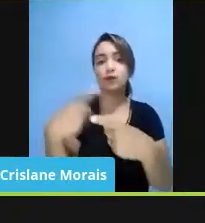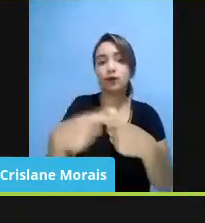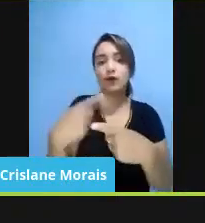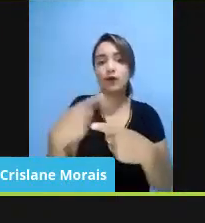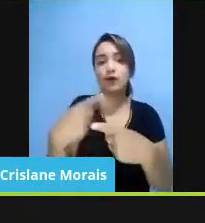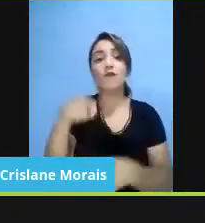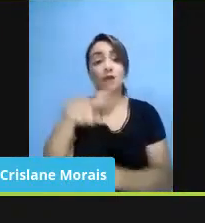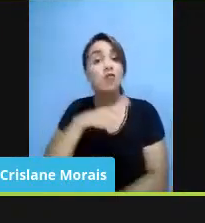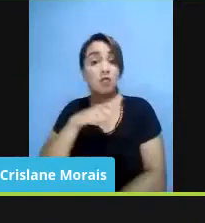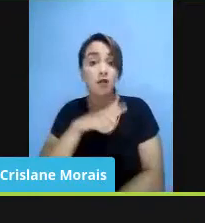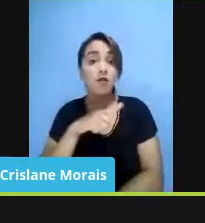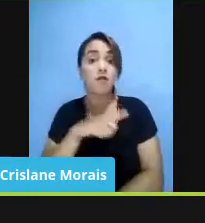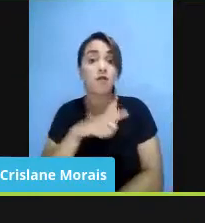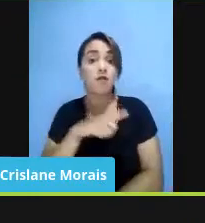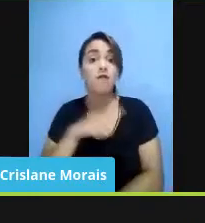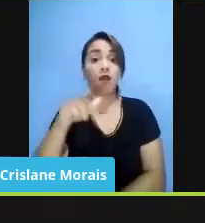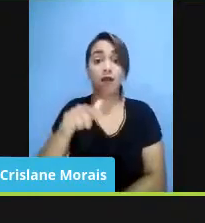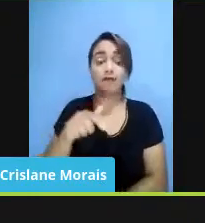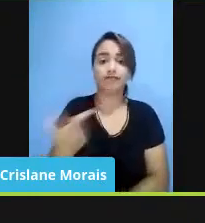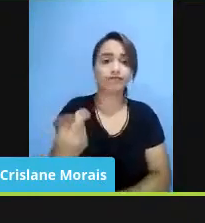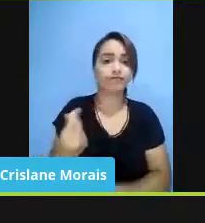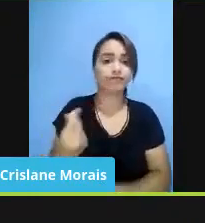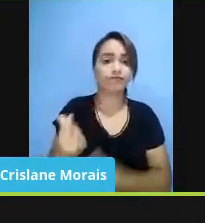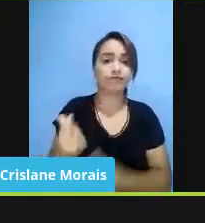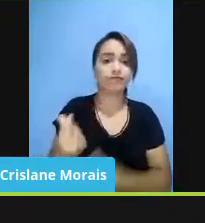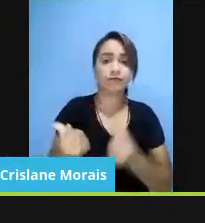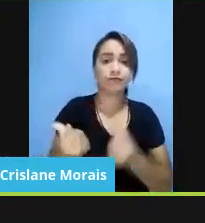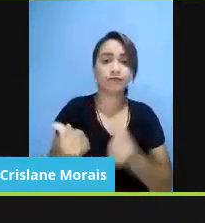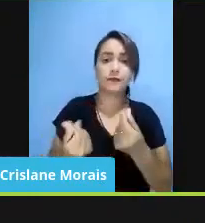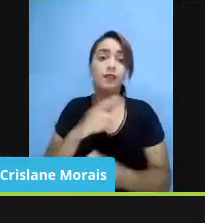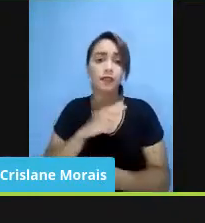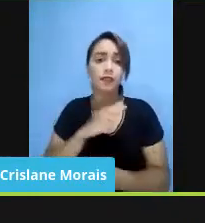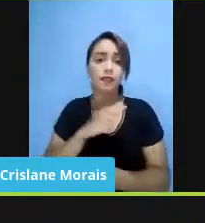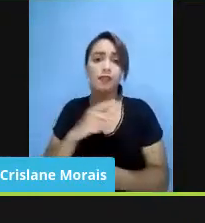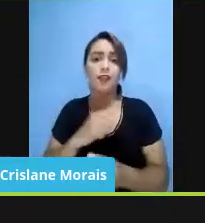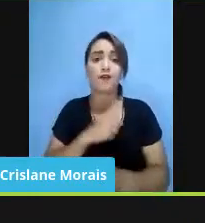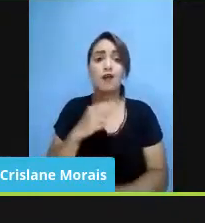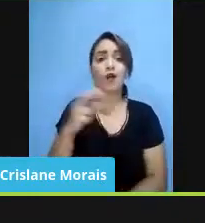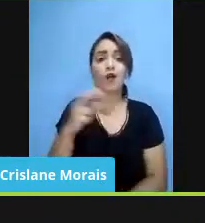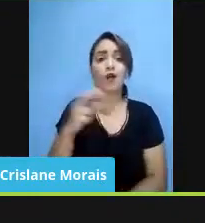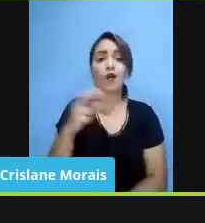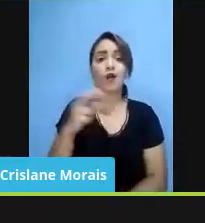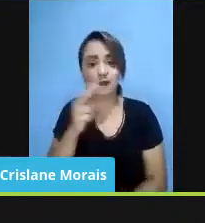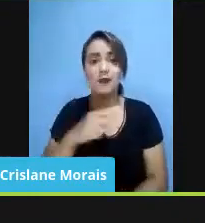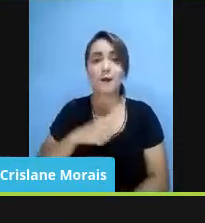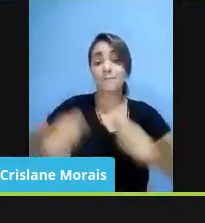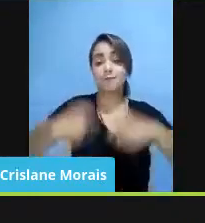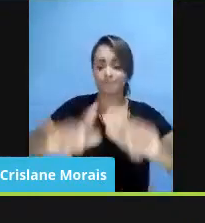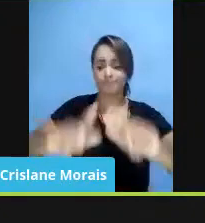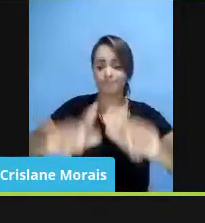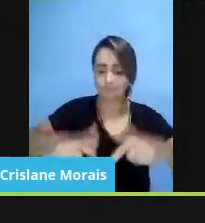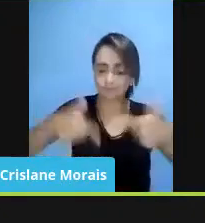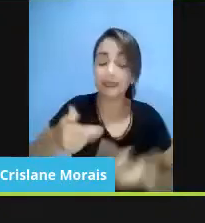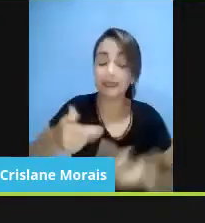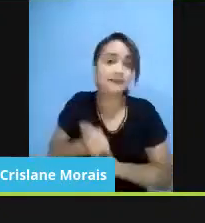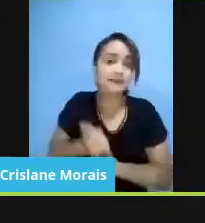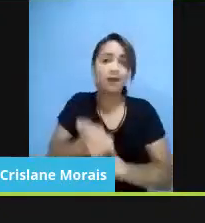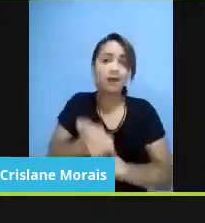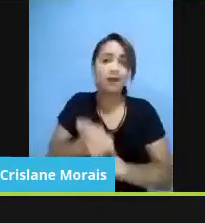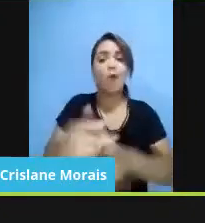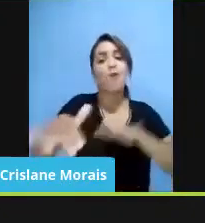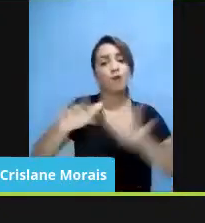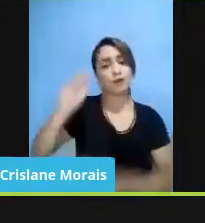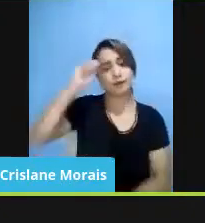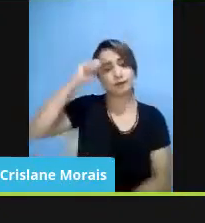teve essa, essa insurgência, essa efervescência o tempo todo no movimento negro e